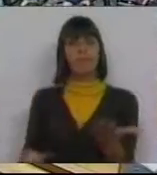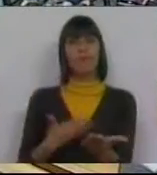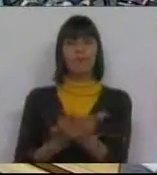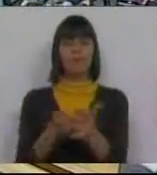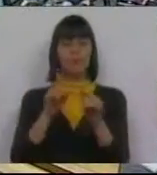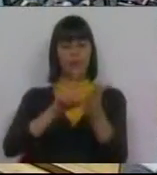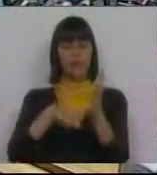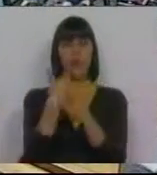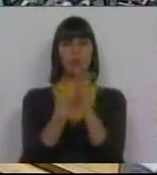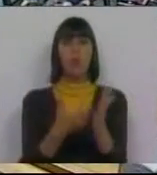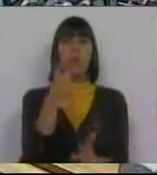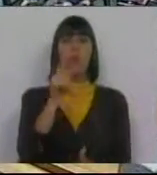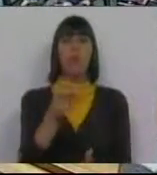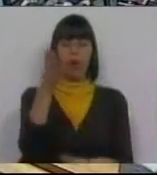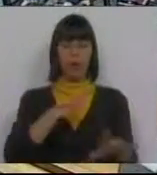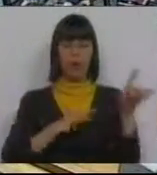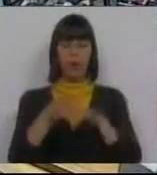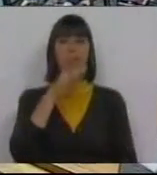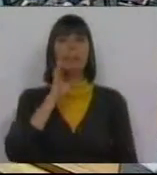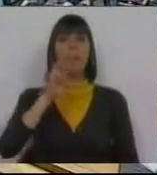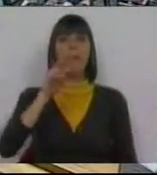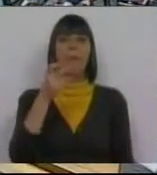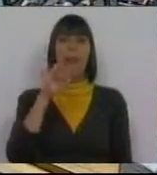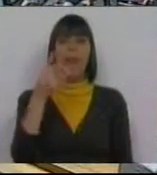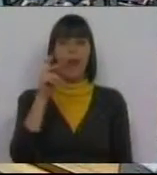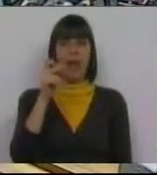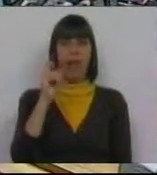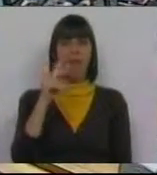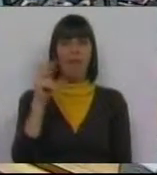A apresentação do projeto de resolução do Bloco de Esquerda tem a palavra a senhora deputada Mariana Iveca.